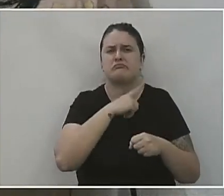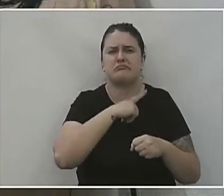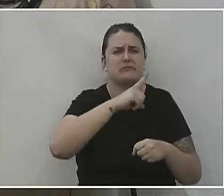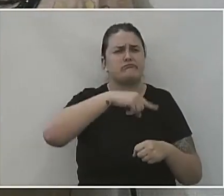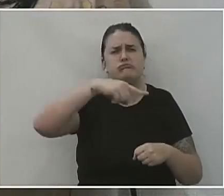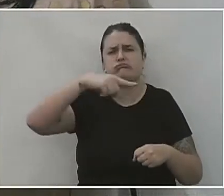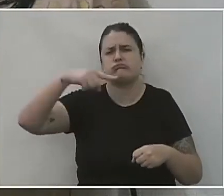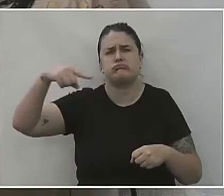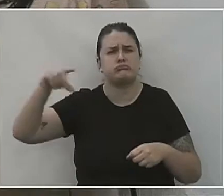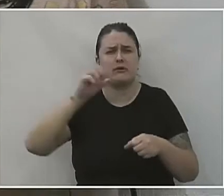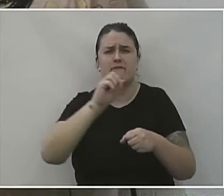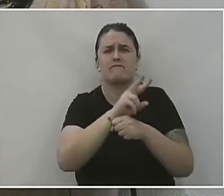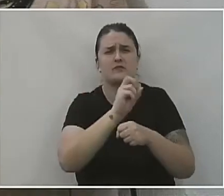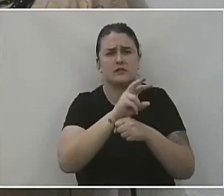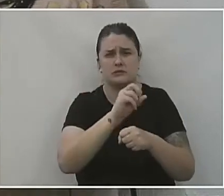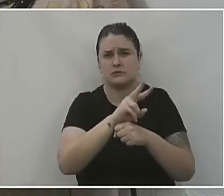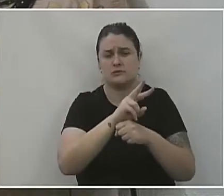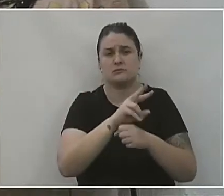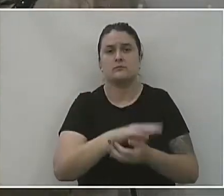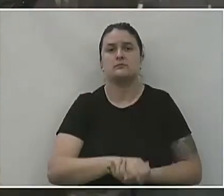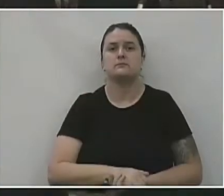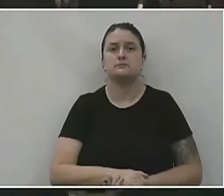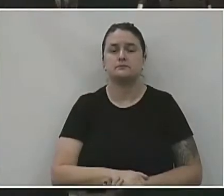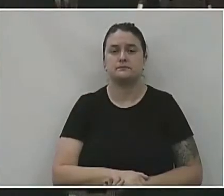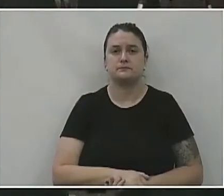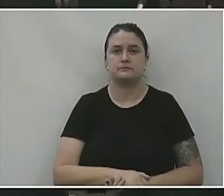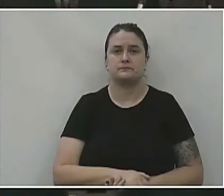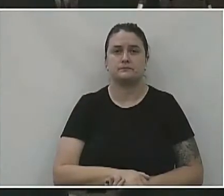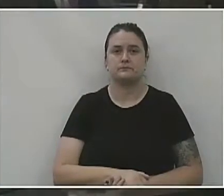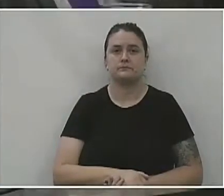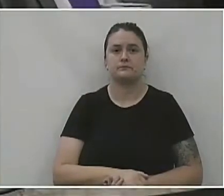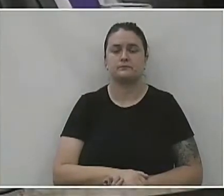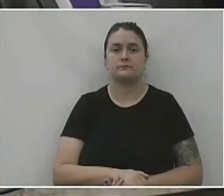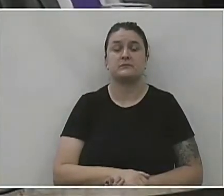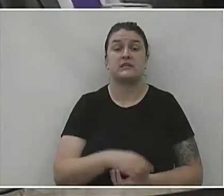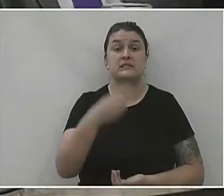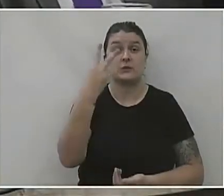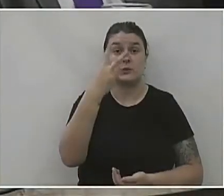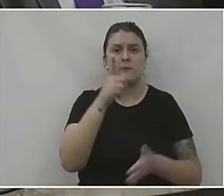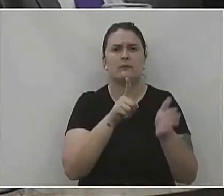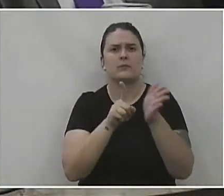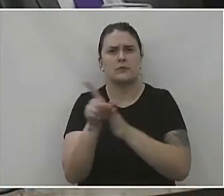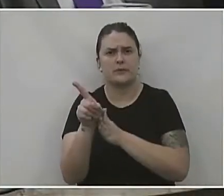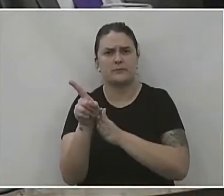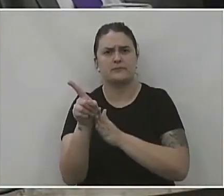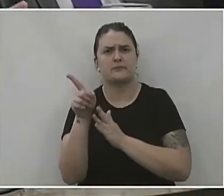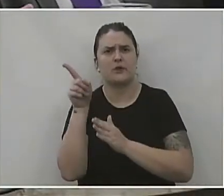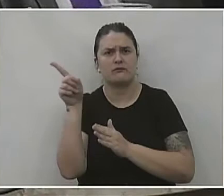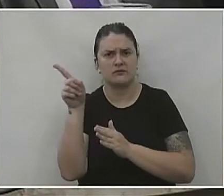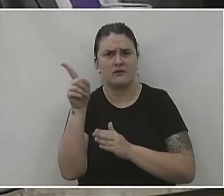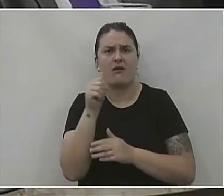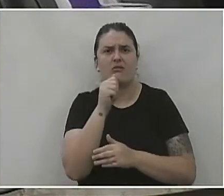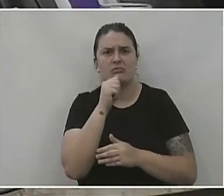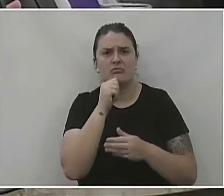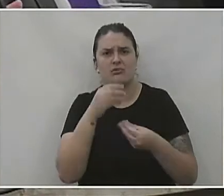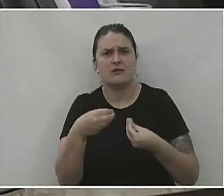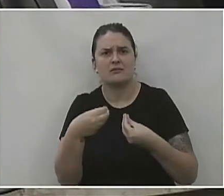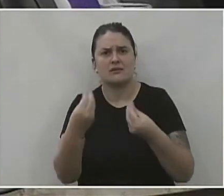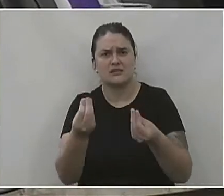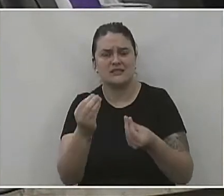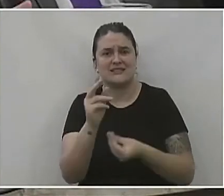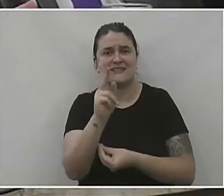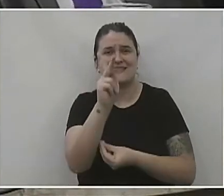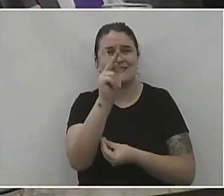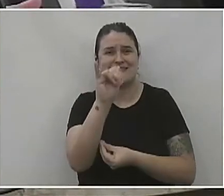mais cepas aí rodando na região. A outra pergunta era se o senhor está disponibilizando as medicações de forma